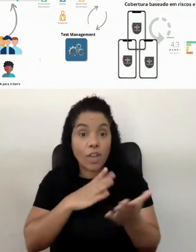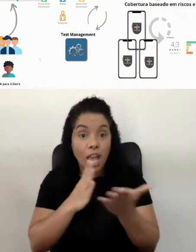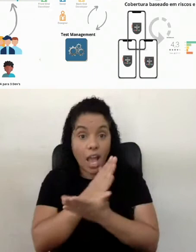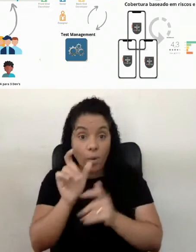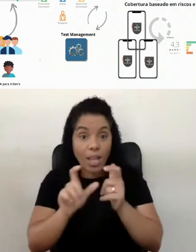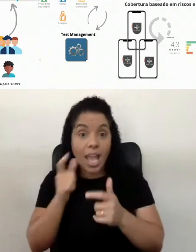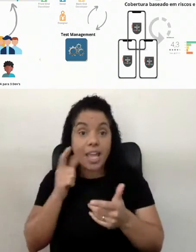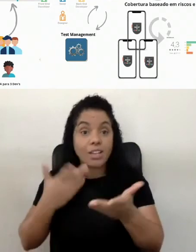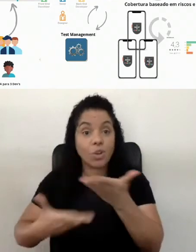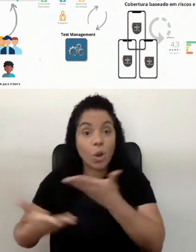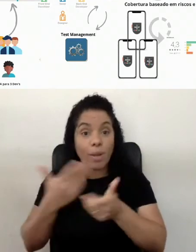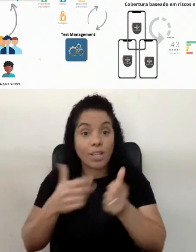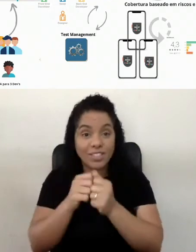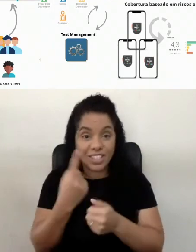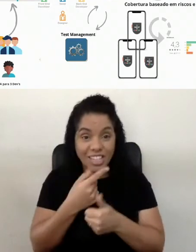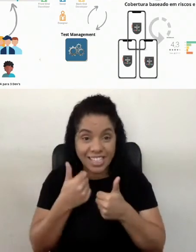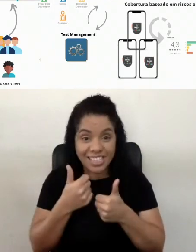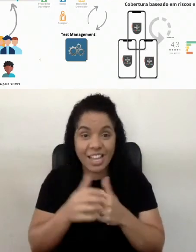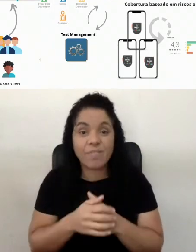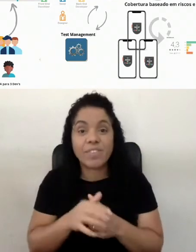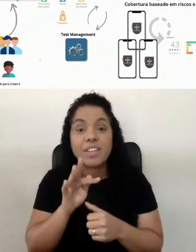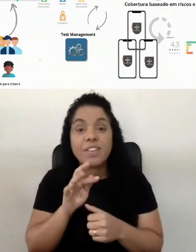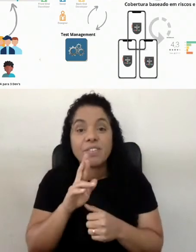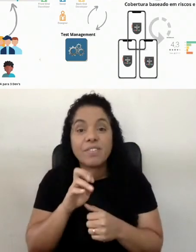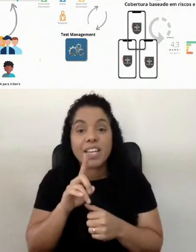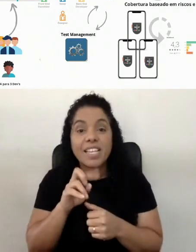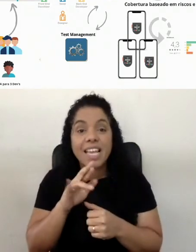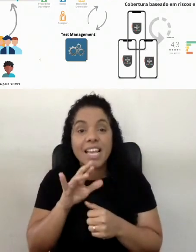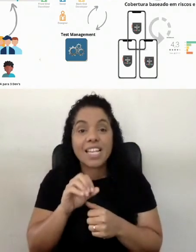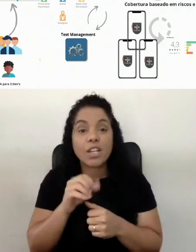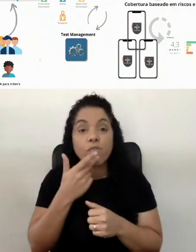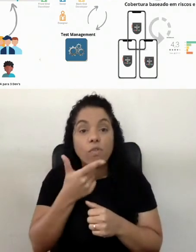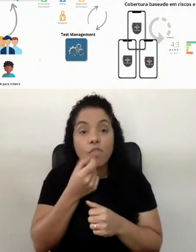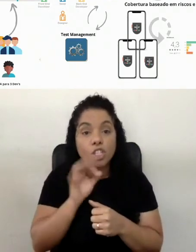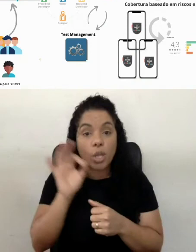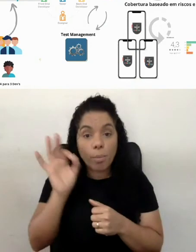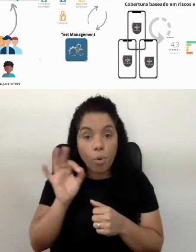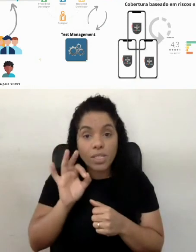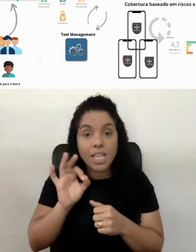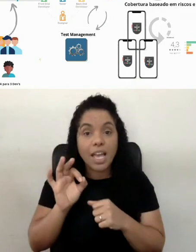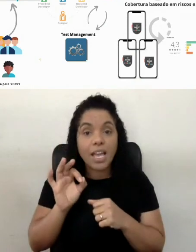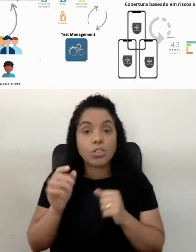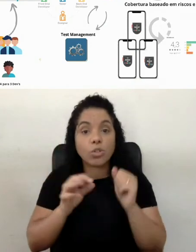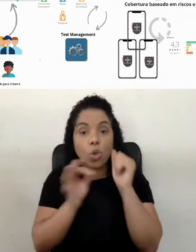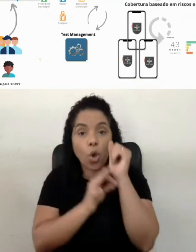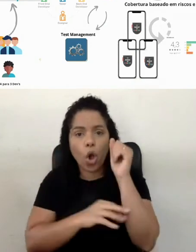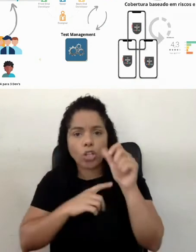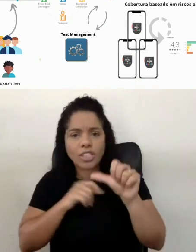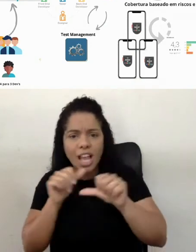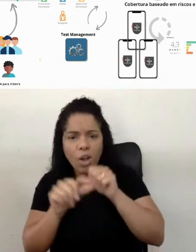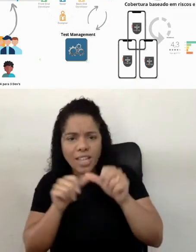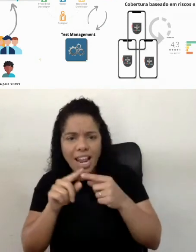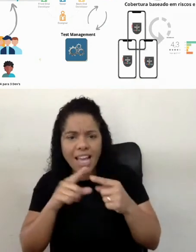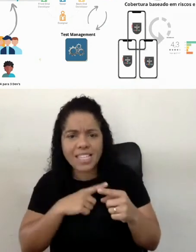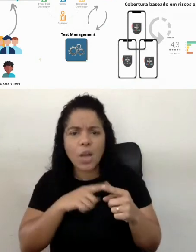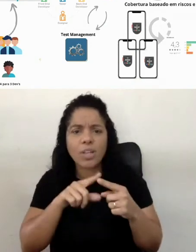compartilha com a gente, tá bom? O Frederico falou que 20% dos códigos, do código recebe 80% das alterações de um sistema, existem